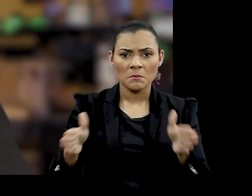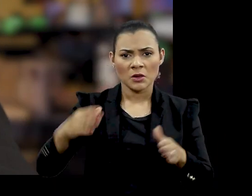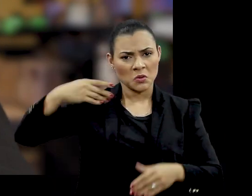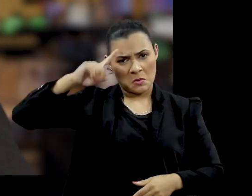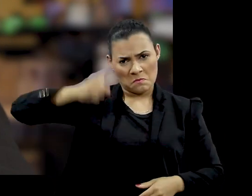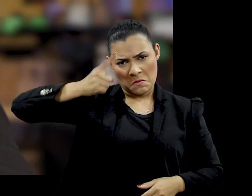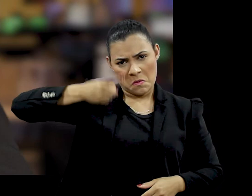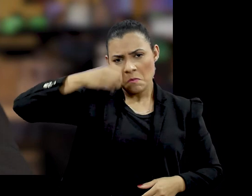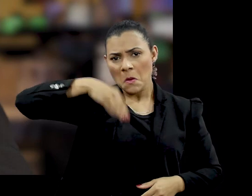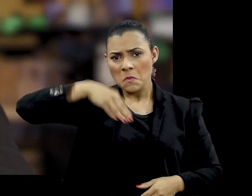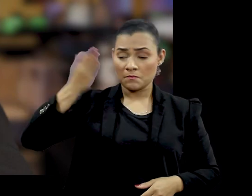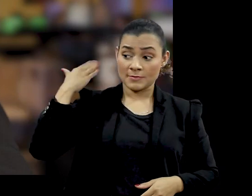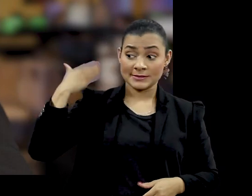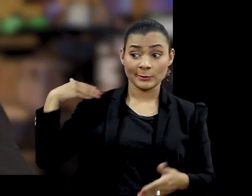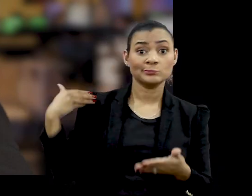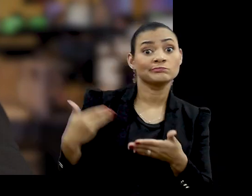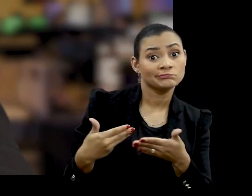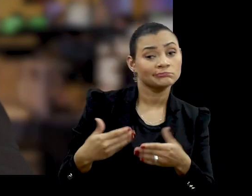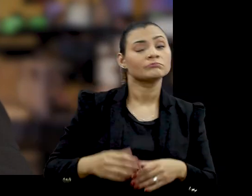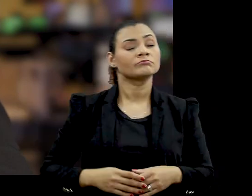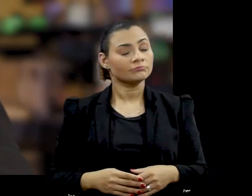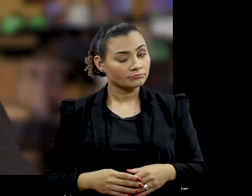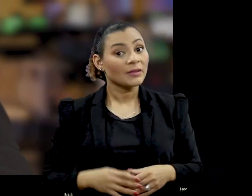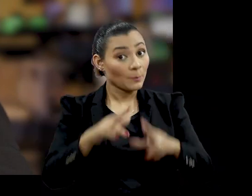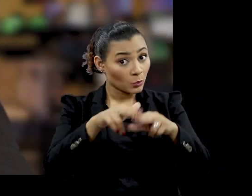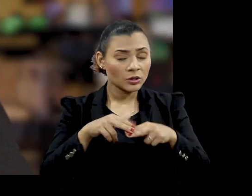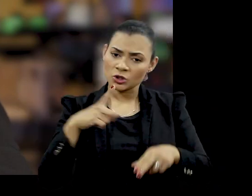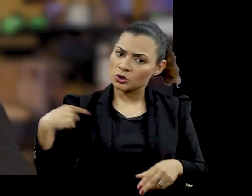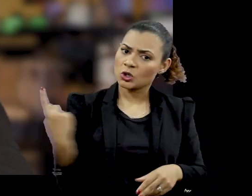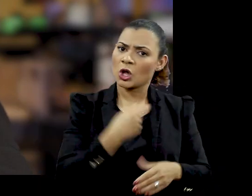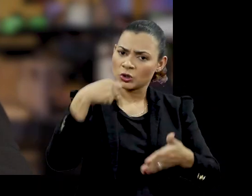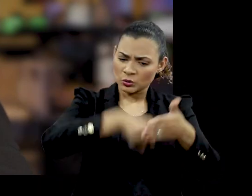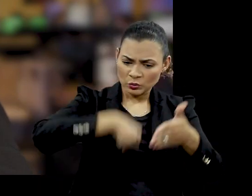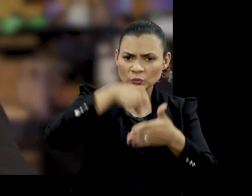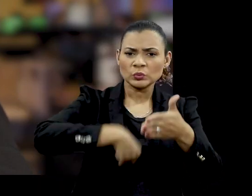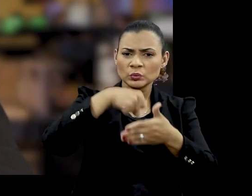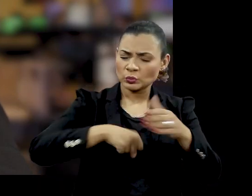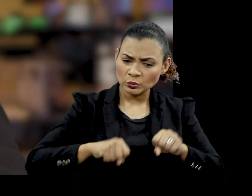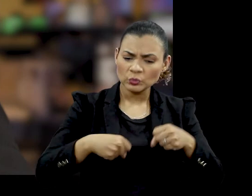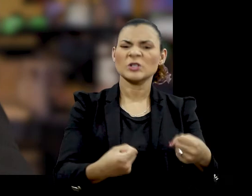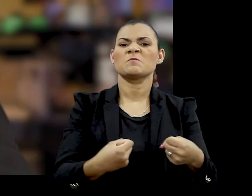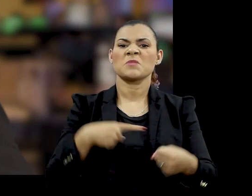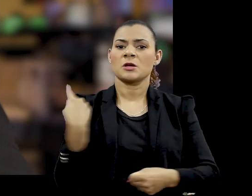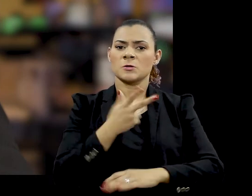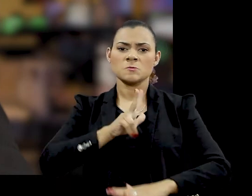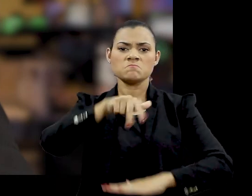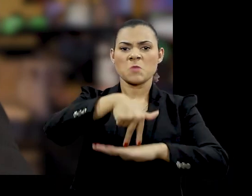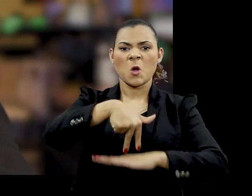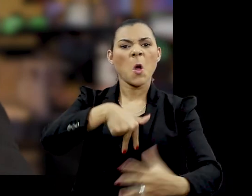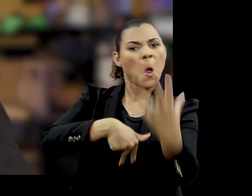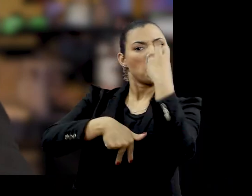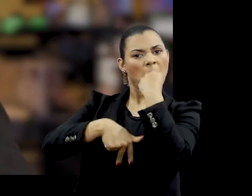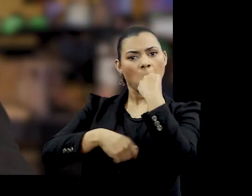autoritários do nosso passado recente E dessa maneira A gente luta para que a nossa voz Nunca mais